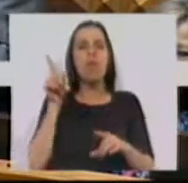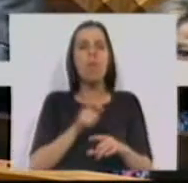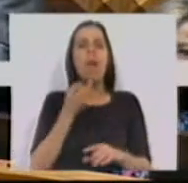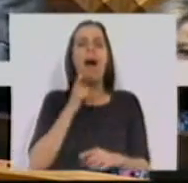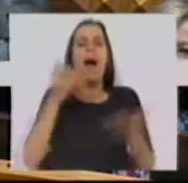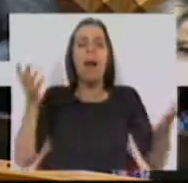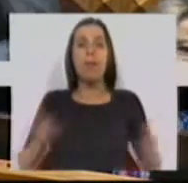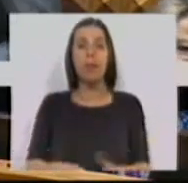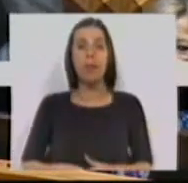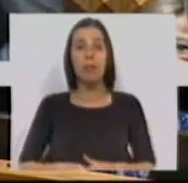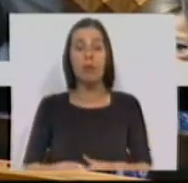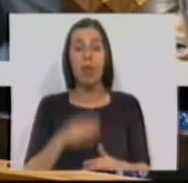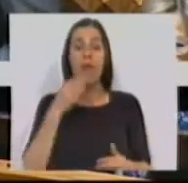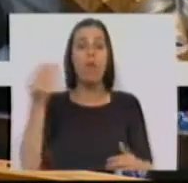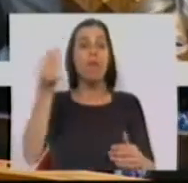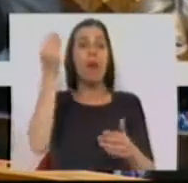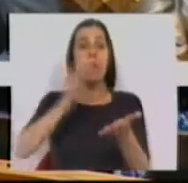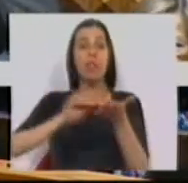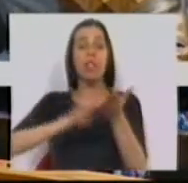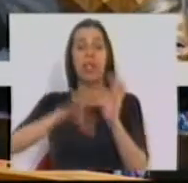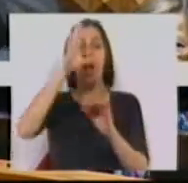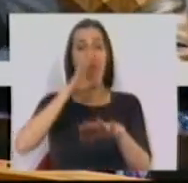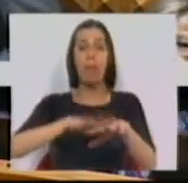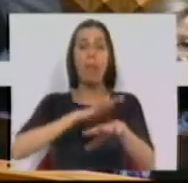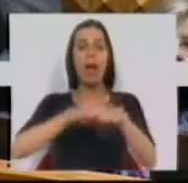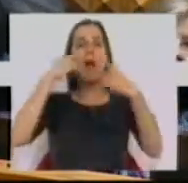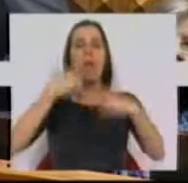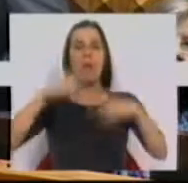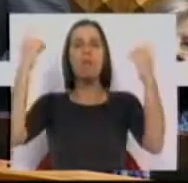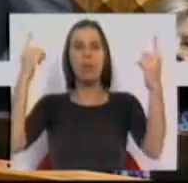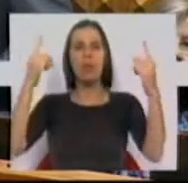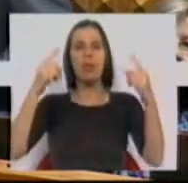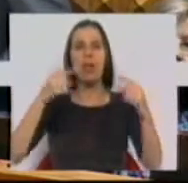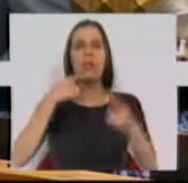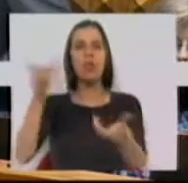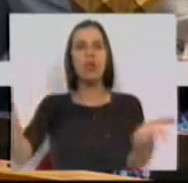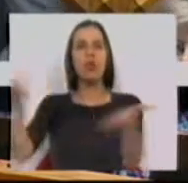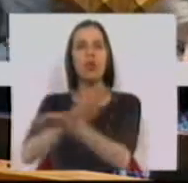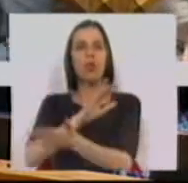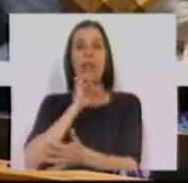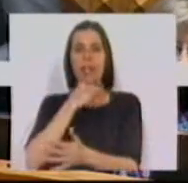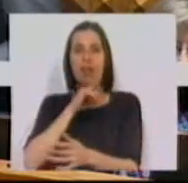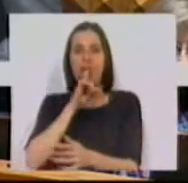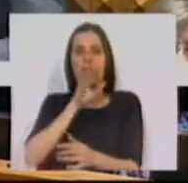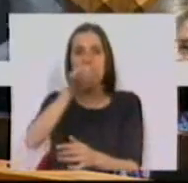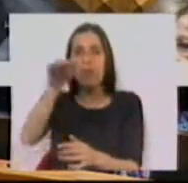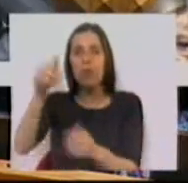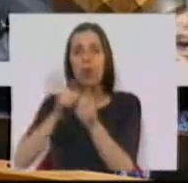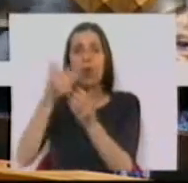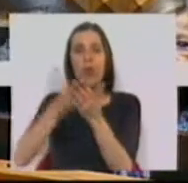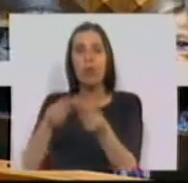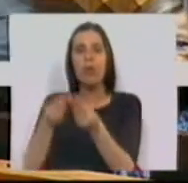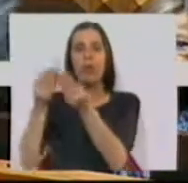de Abril? Desde aquele famoso secretário de Estado da Administração Pública que chamou os jornalistas em segredo e lhe deu um